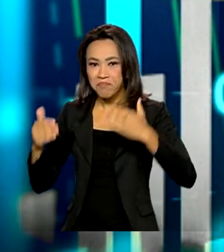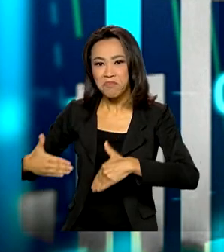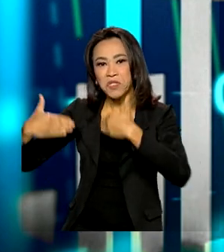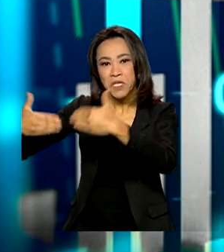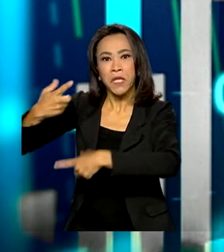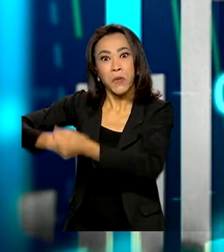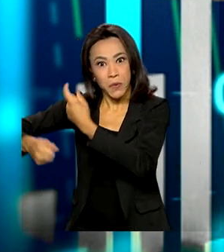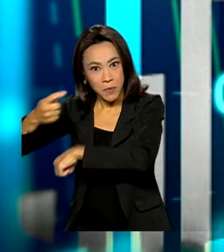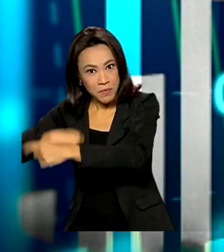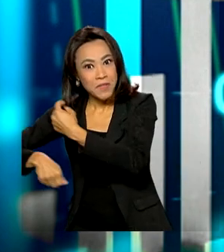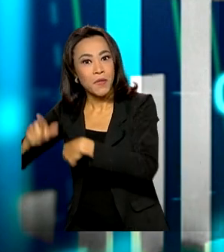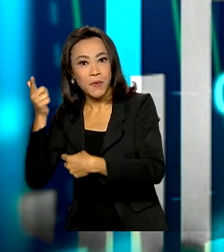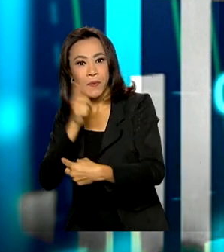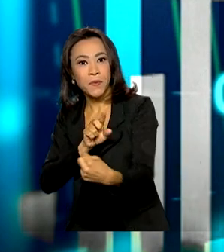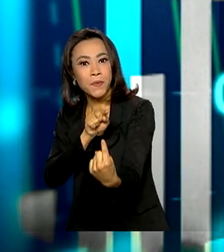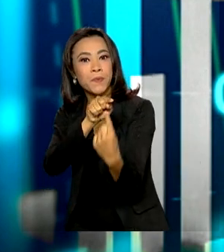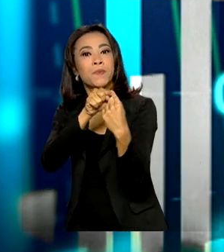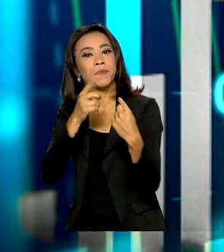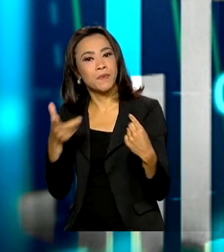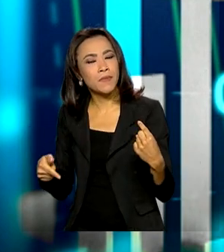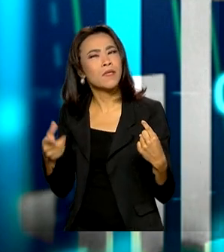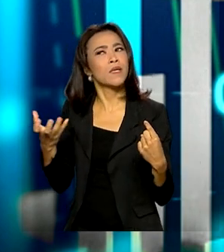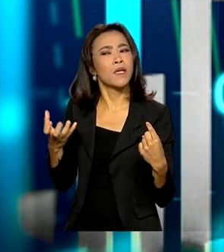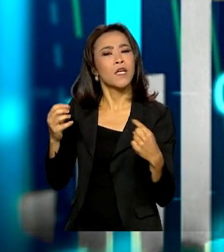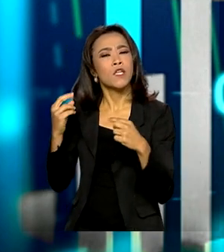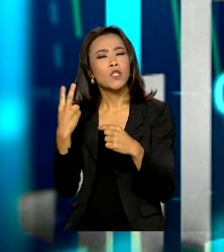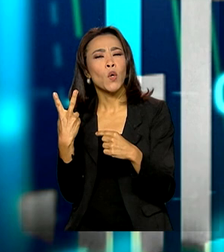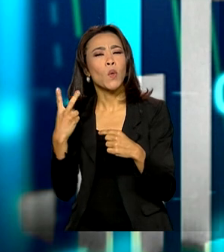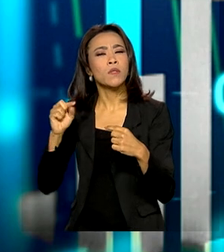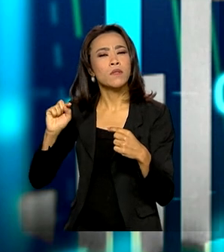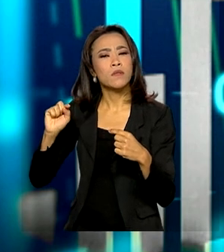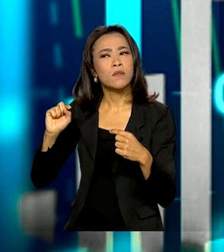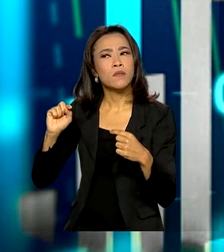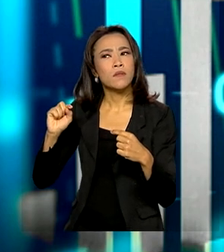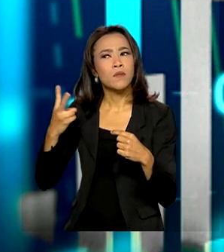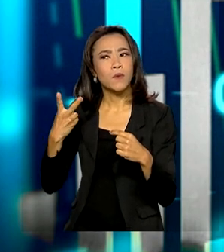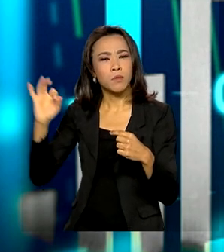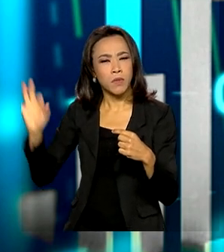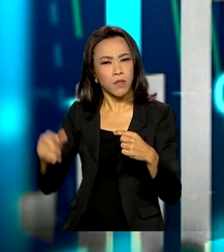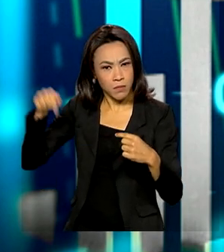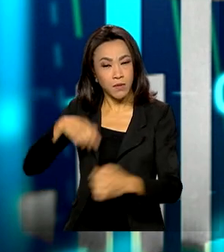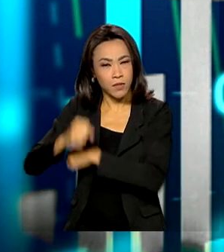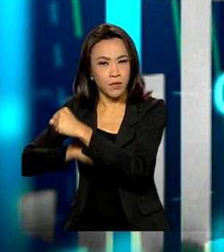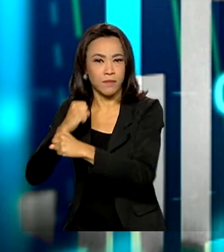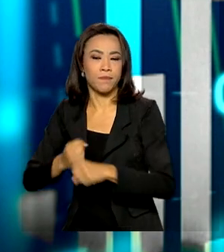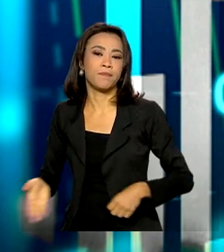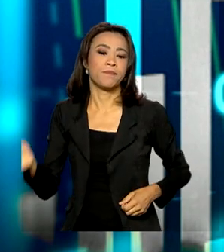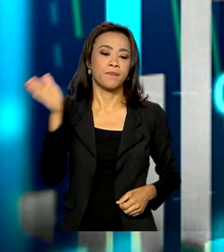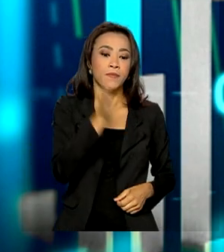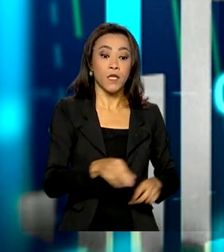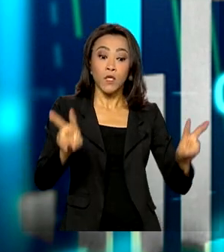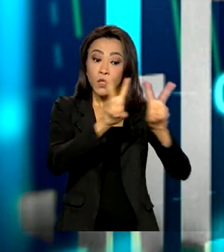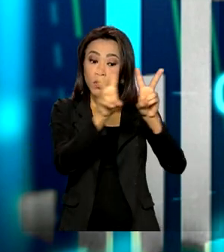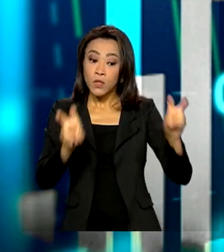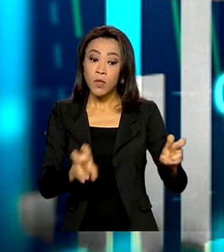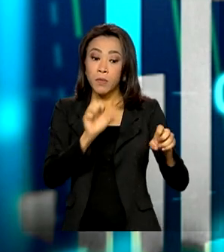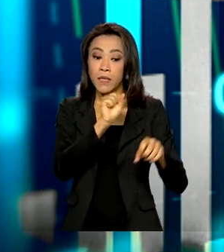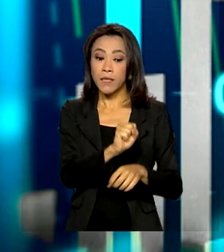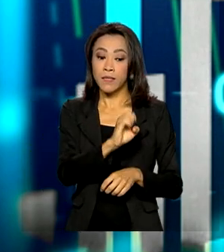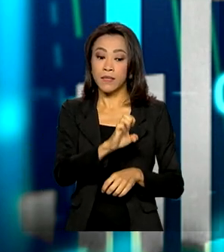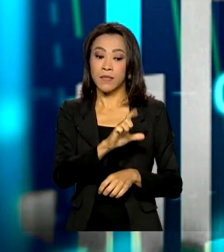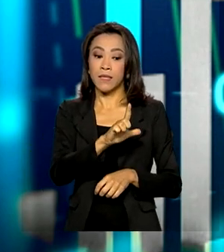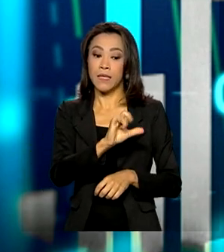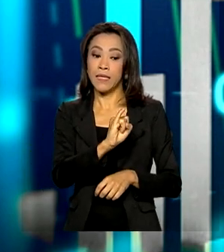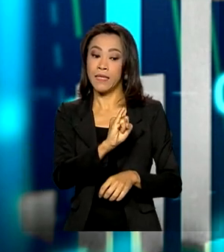que espera um crescimento da economia em torno de 2% para este ano. Em relação a Selic, não houve mudanças,